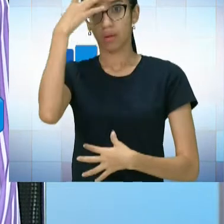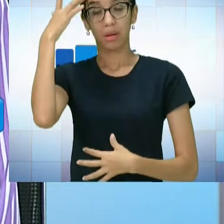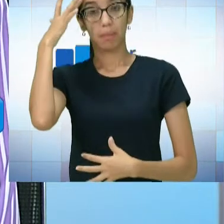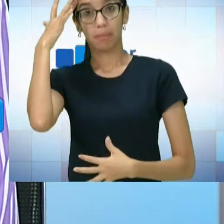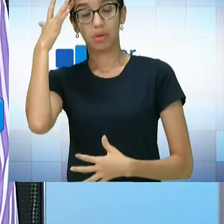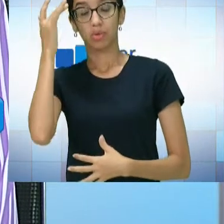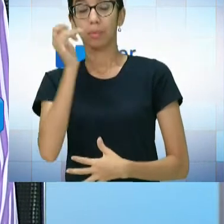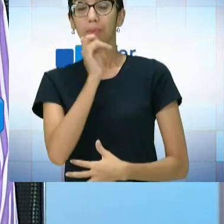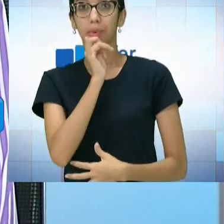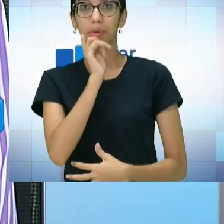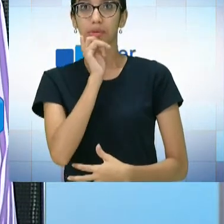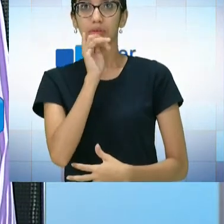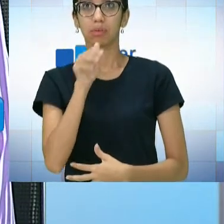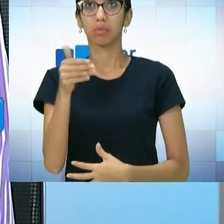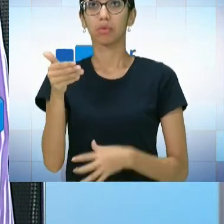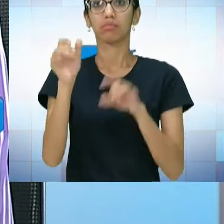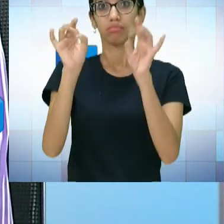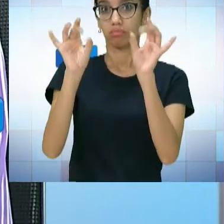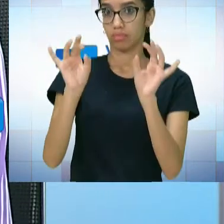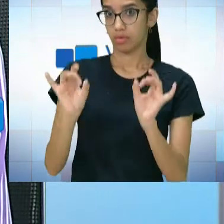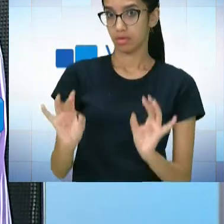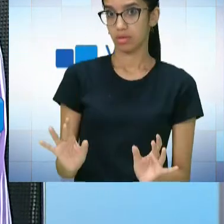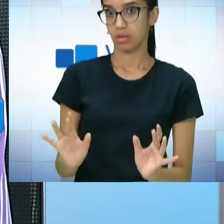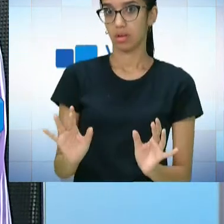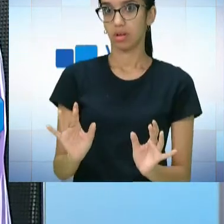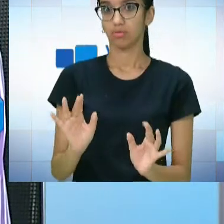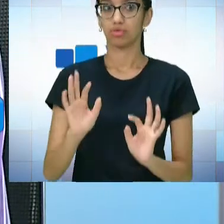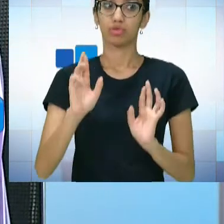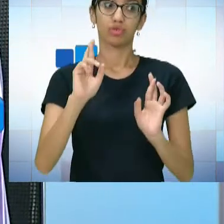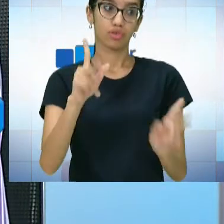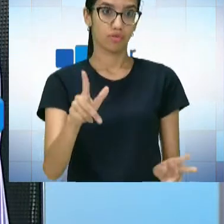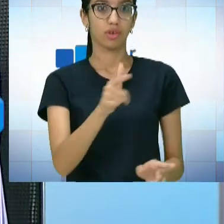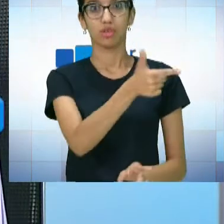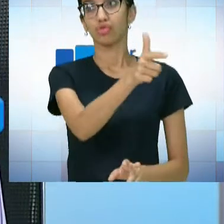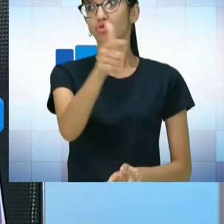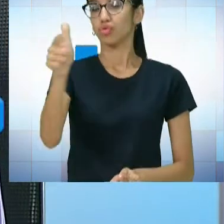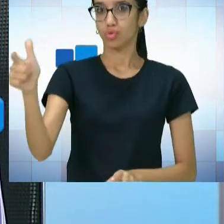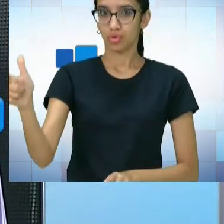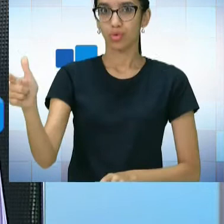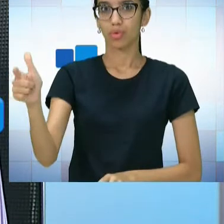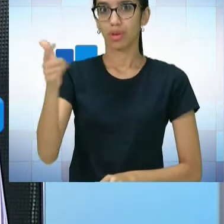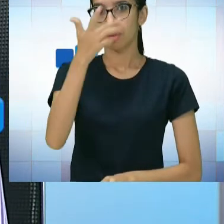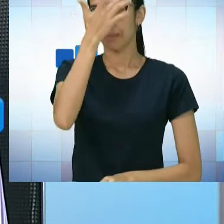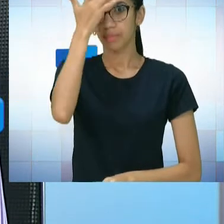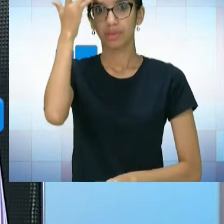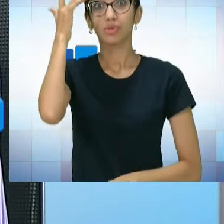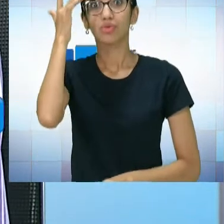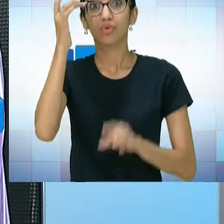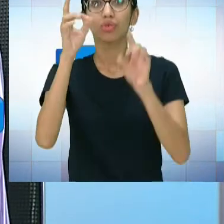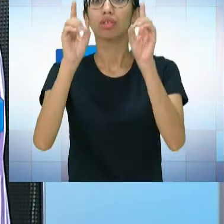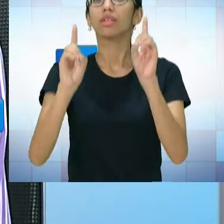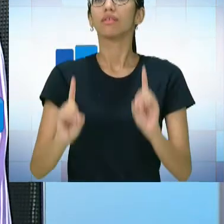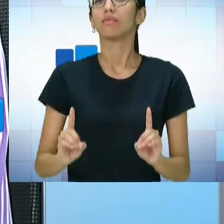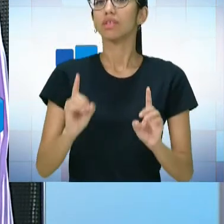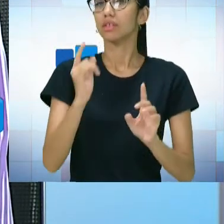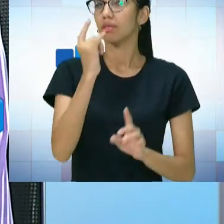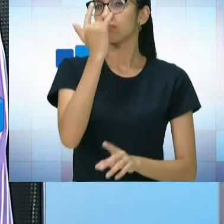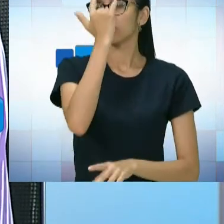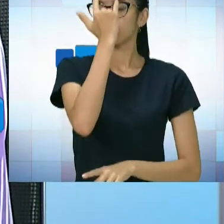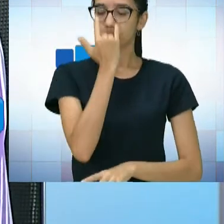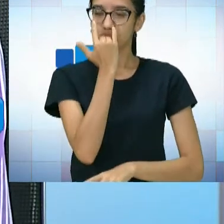especiais, numa condição um pouco diferente, uma pessoa com deficiência visual.